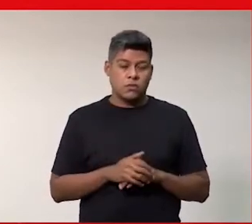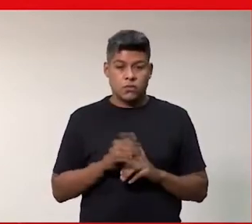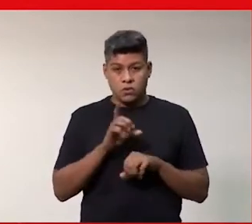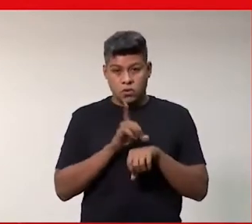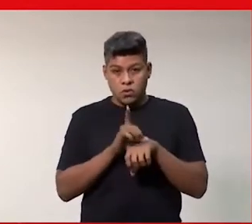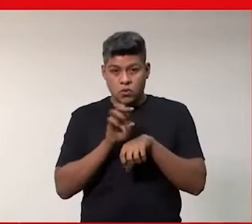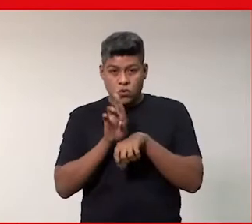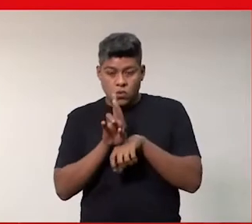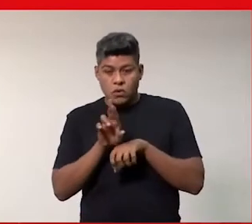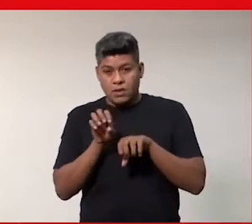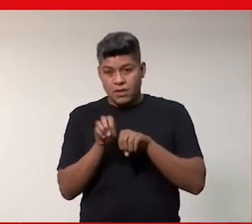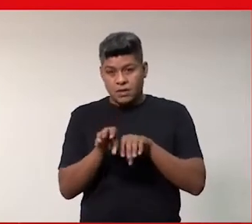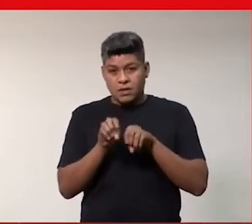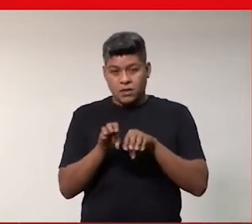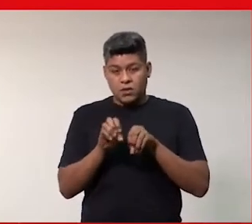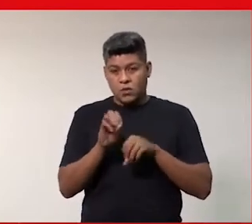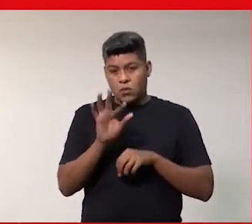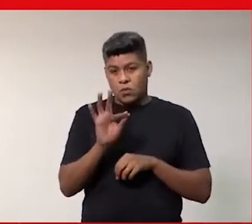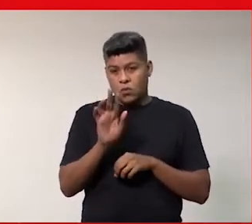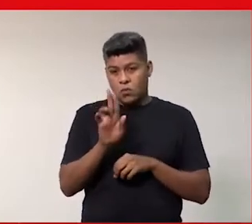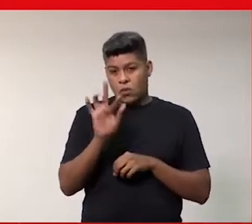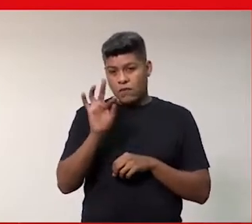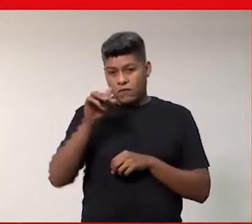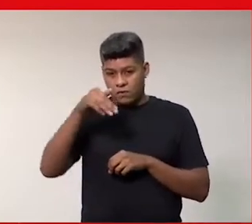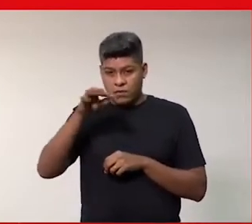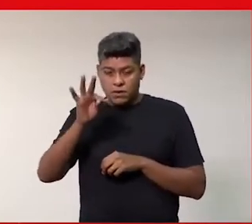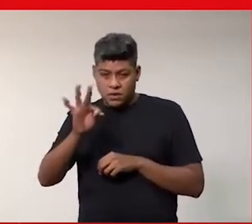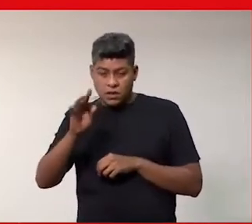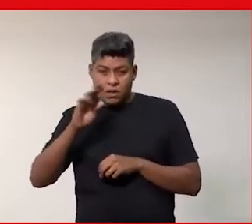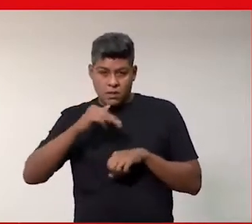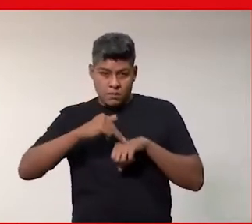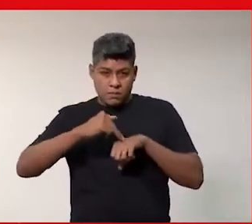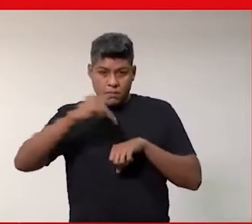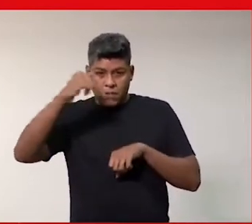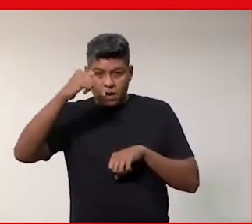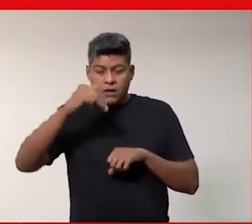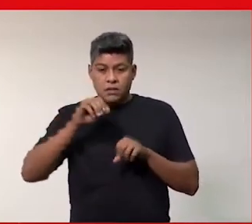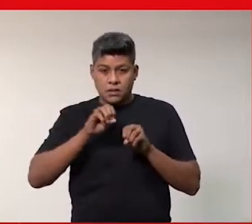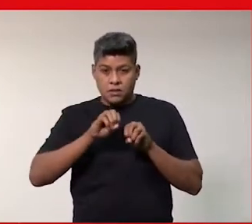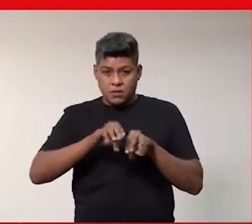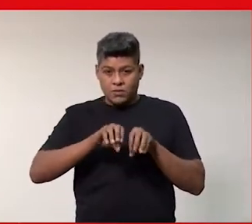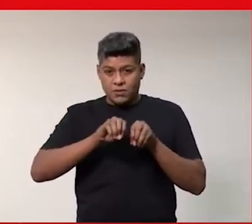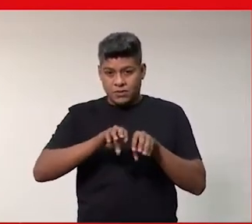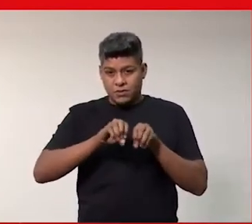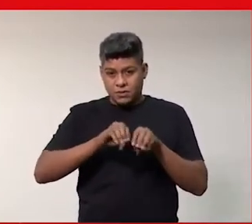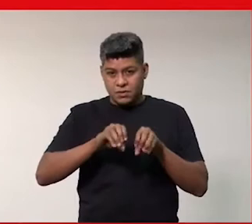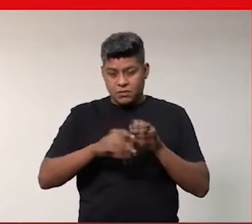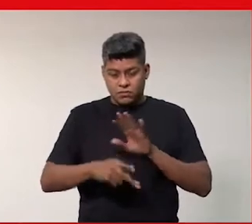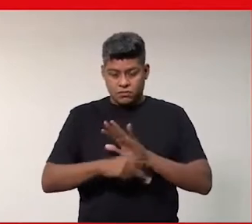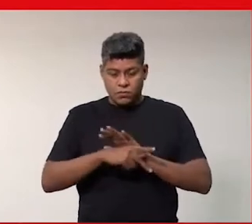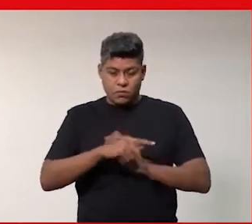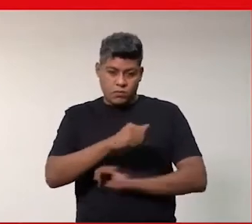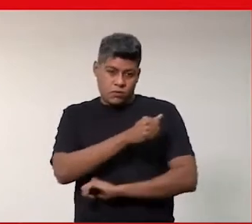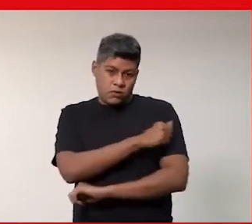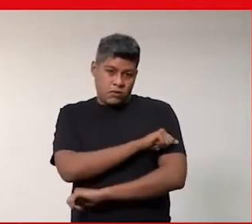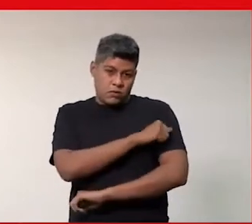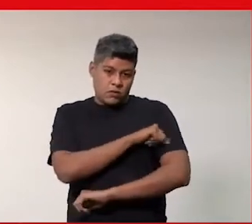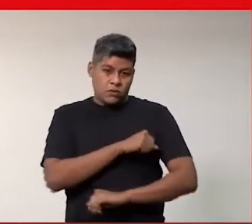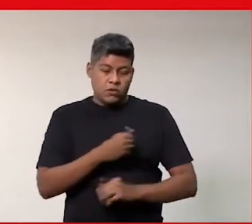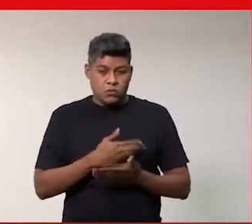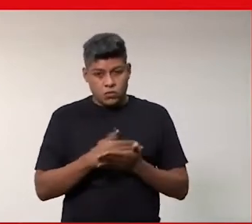doutora em Educação pela UFMT, mestre em Computação pela Universidade Federal Fluminense. desde